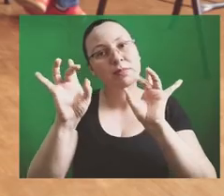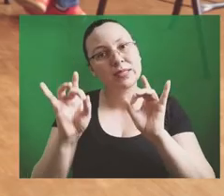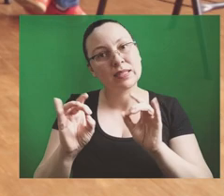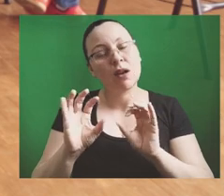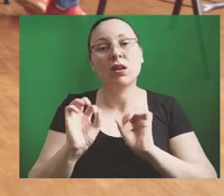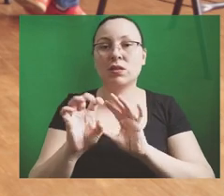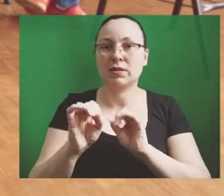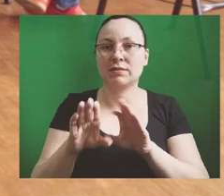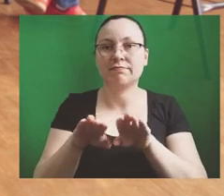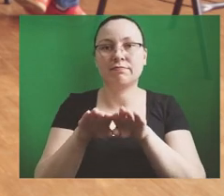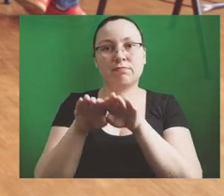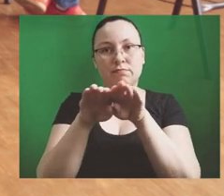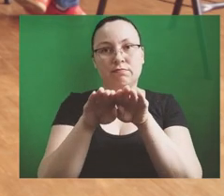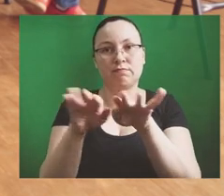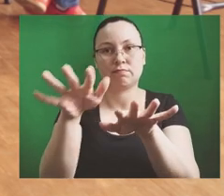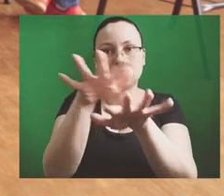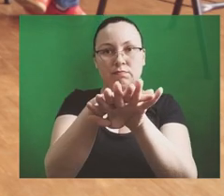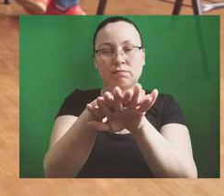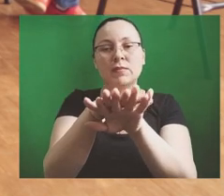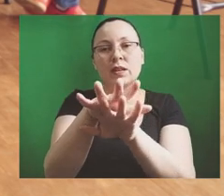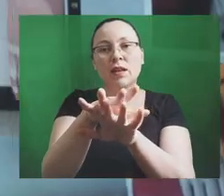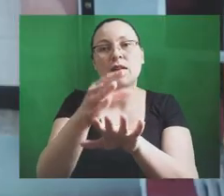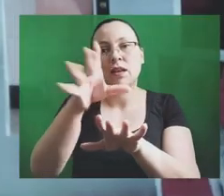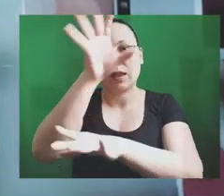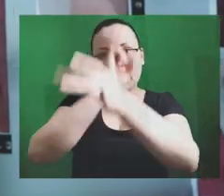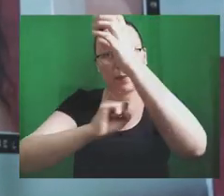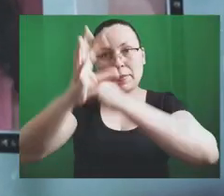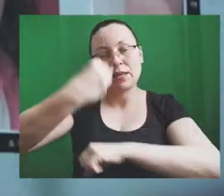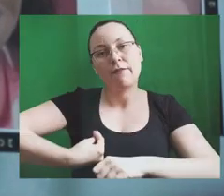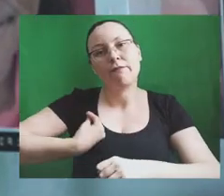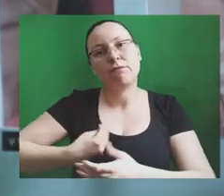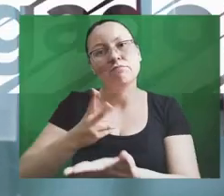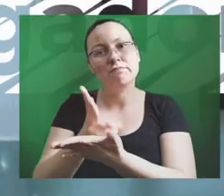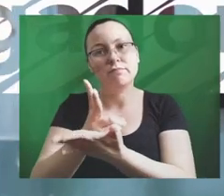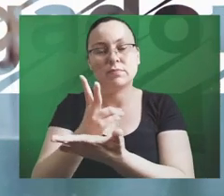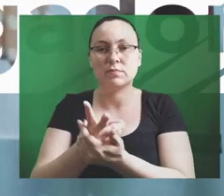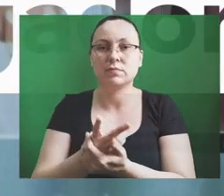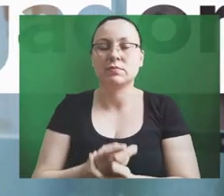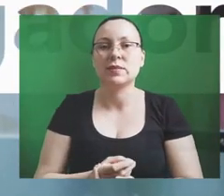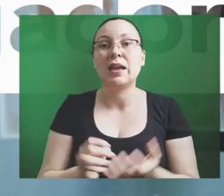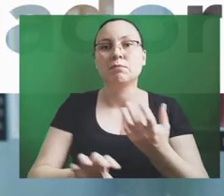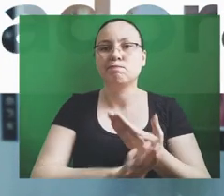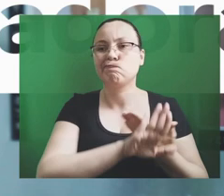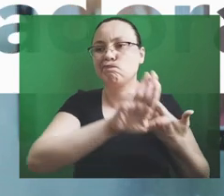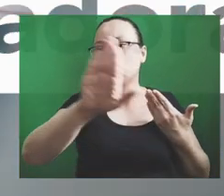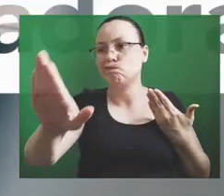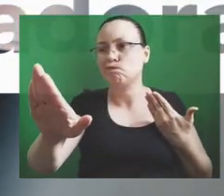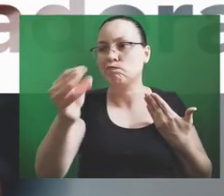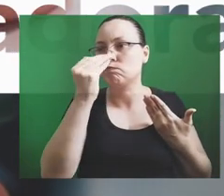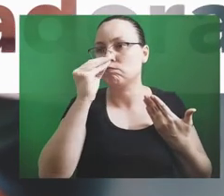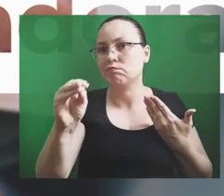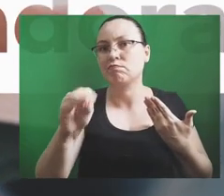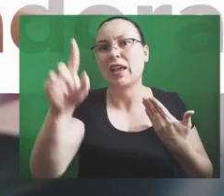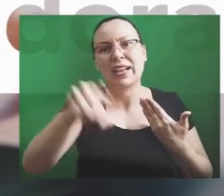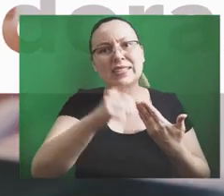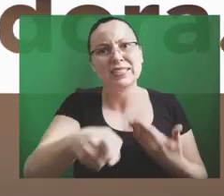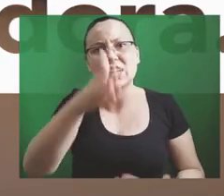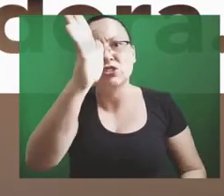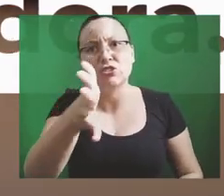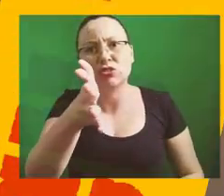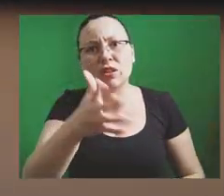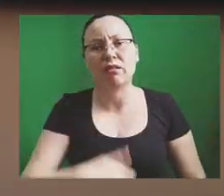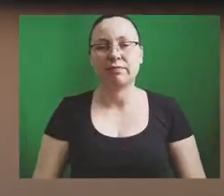equitativa, inclusiva e com aprendizado ao longo da vida. Uma medida segregadora. Reboga já!